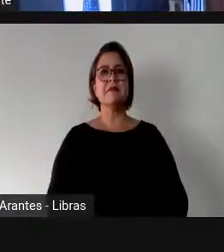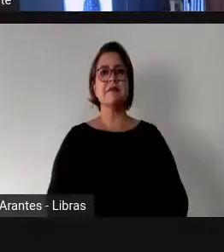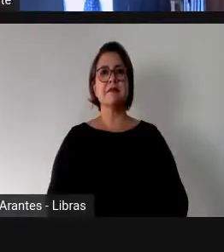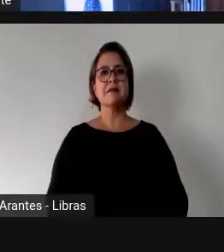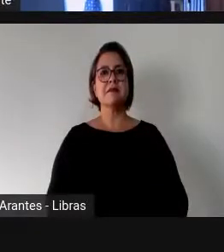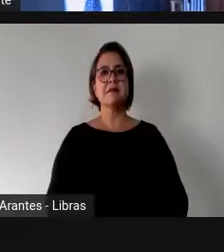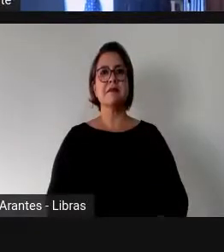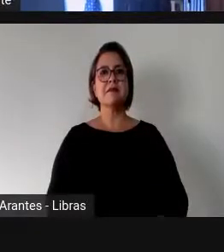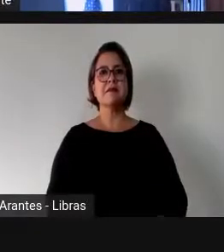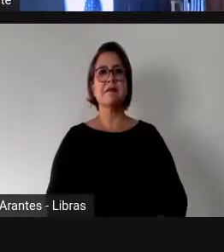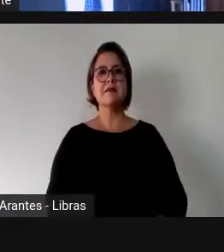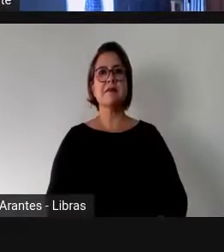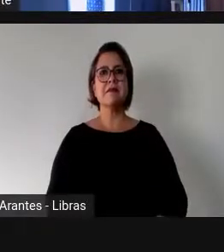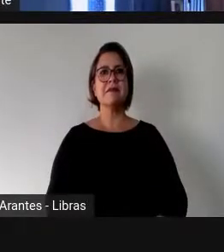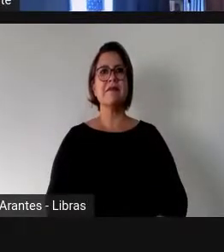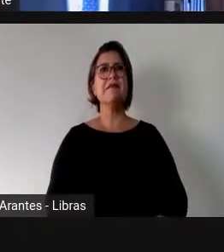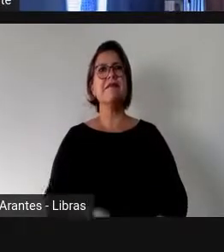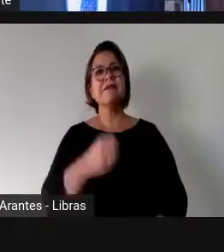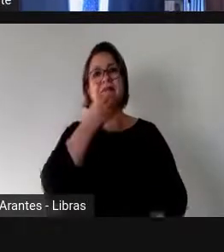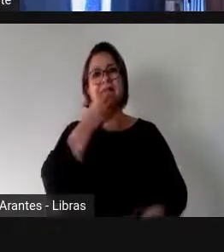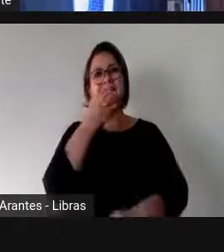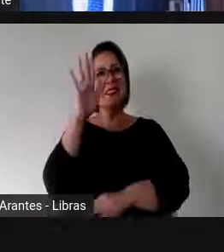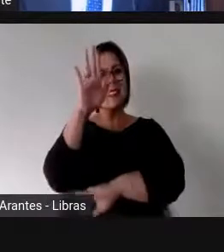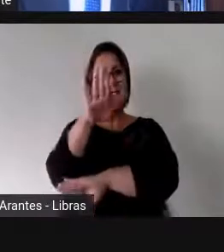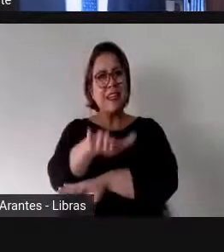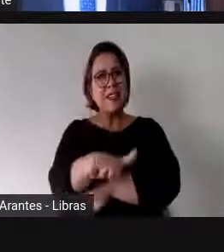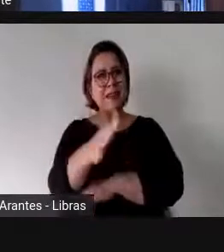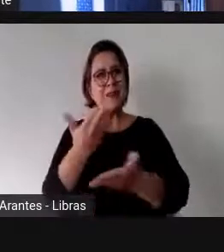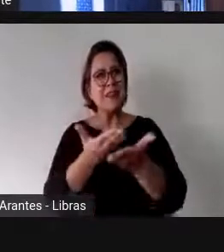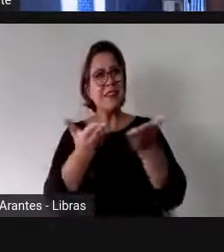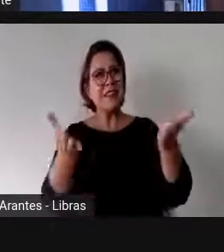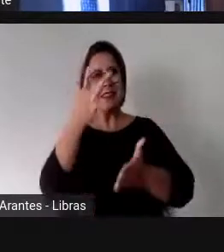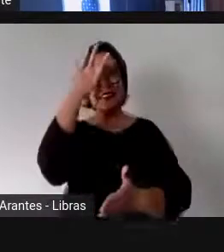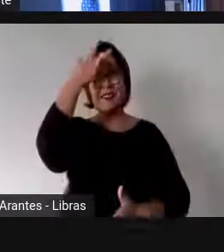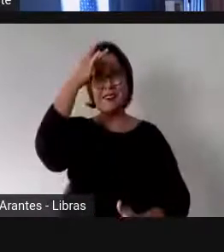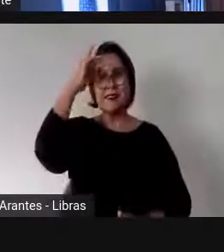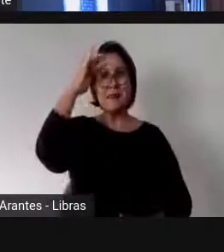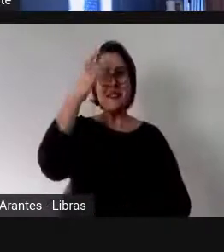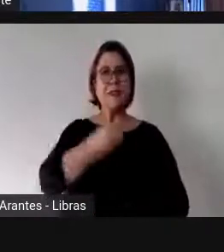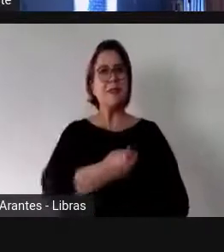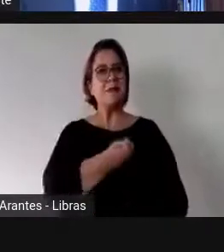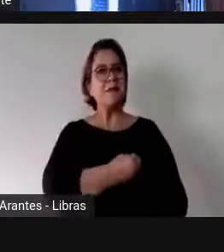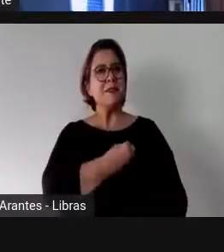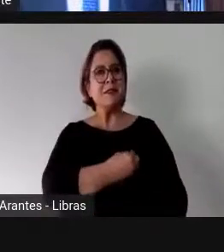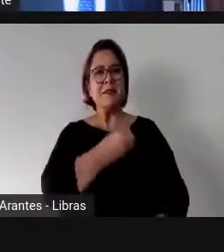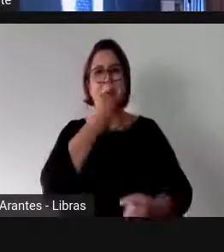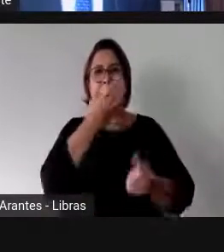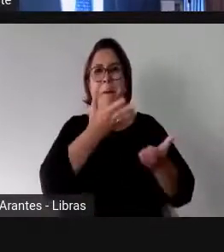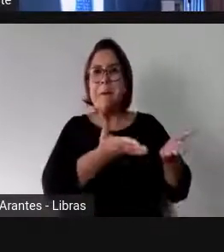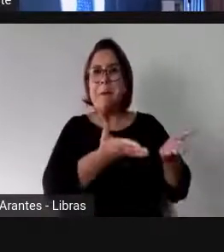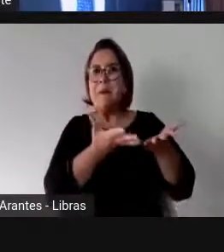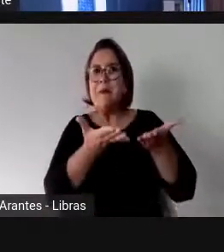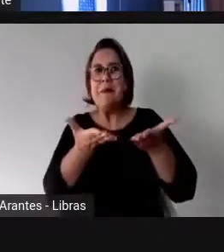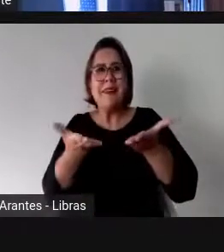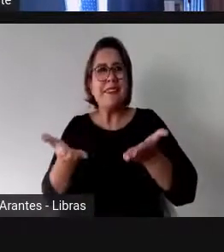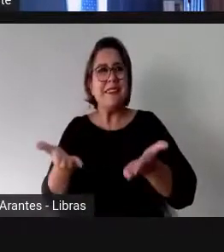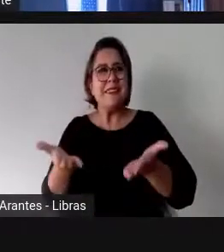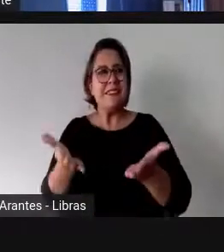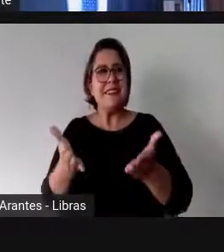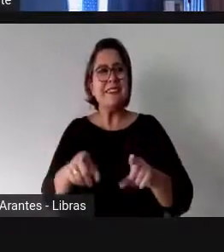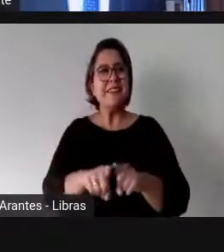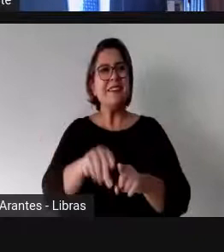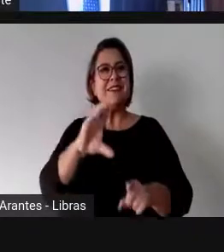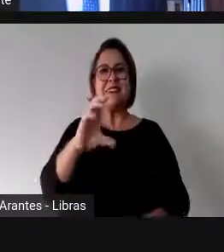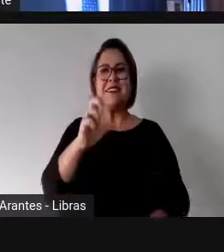Boa tarde a todas e a todos. Sejam muito bem-vindos novamente ao canal do Sefor.